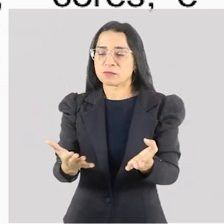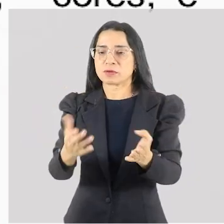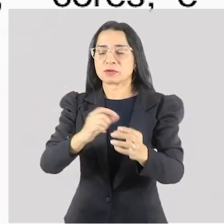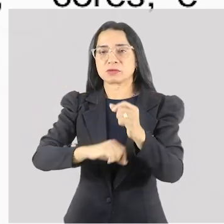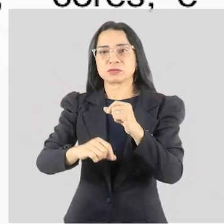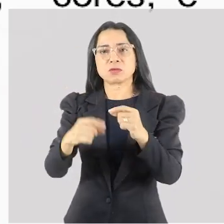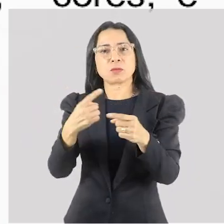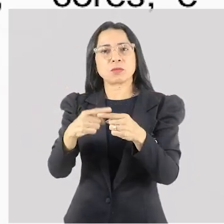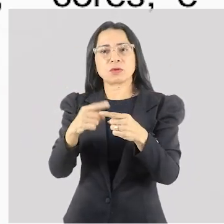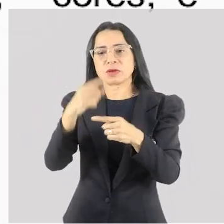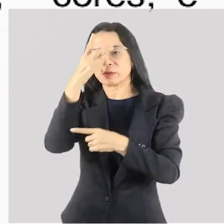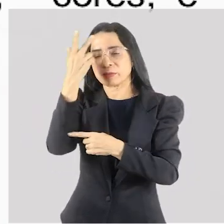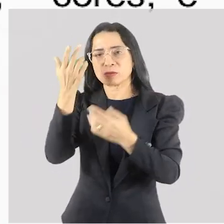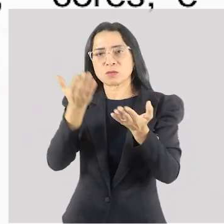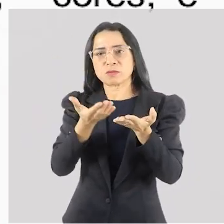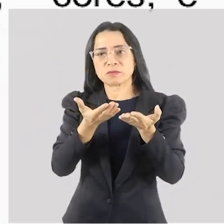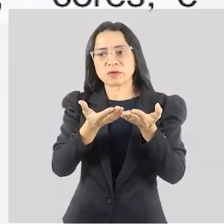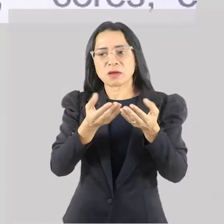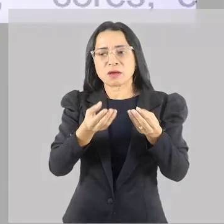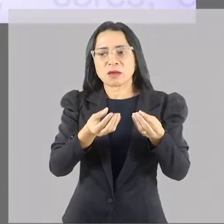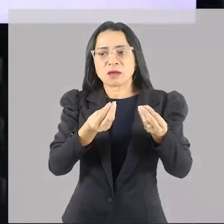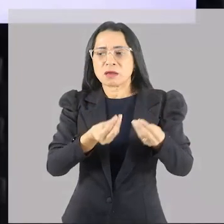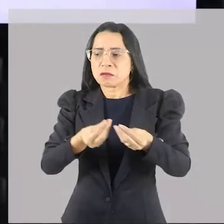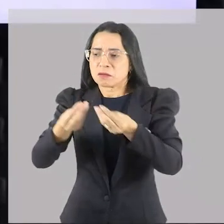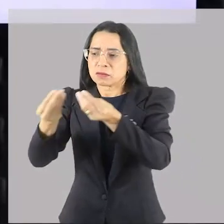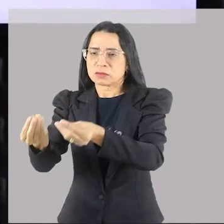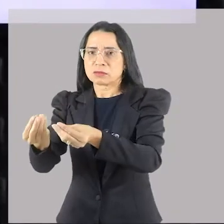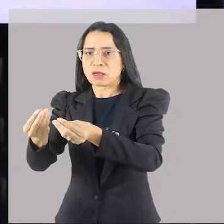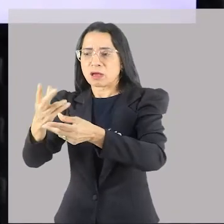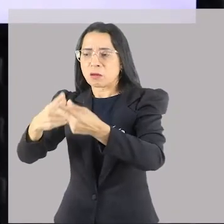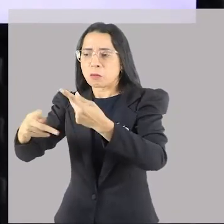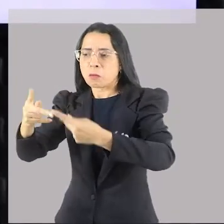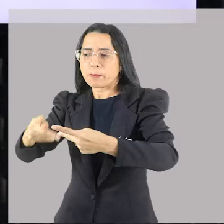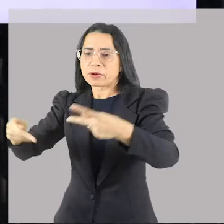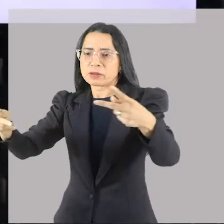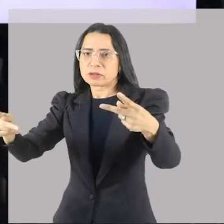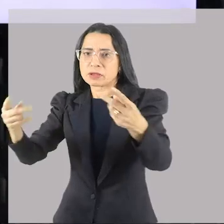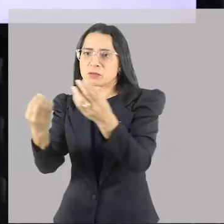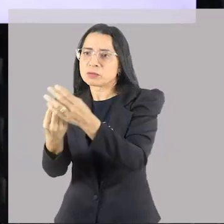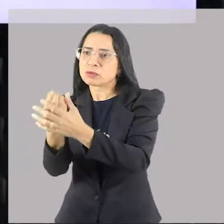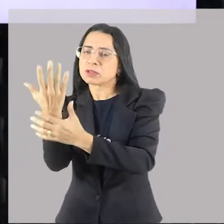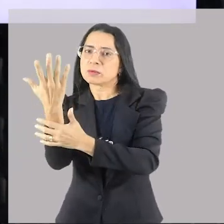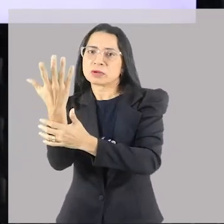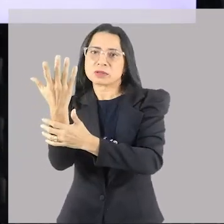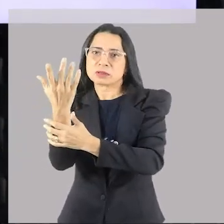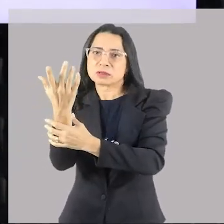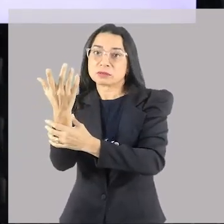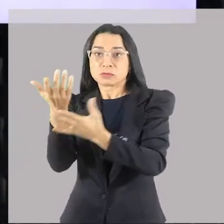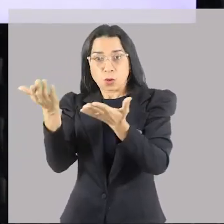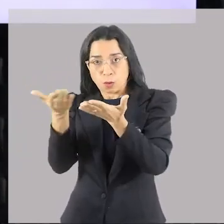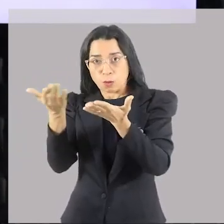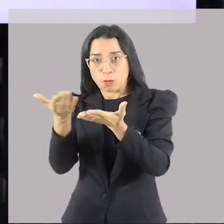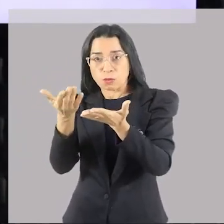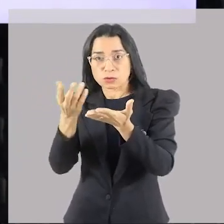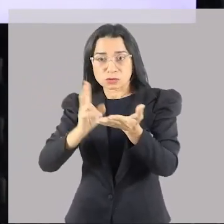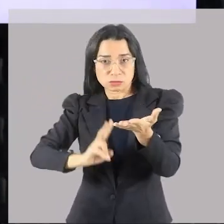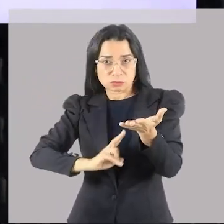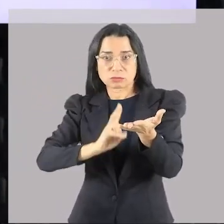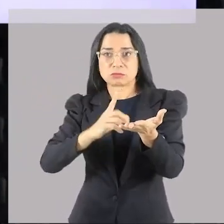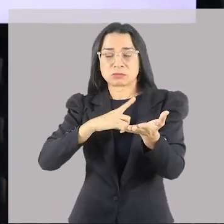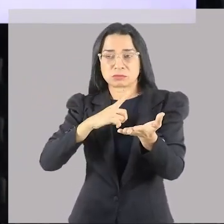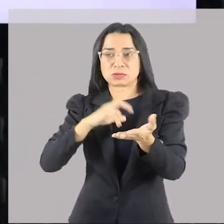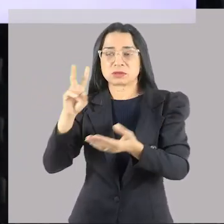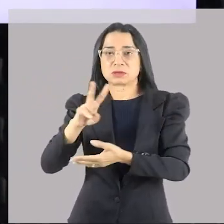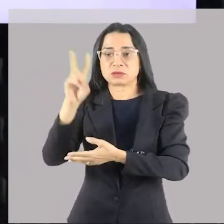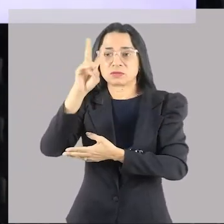Professor, por que alguém vai dar um vaso de presente para botar planta? Mas esses são os valores atuais. Um vaso na Grécia Antiga